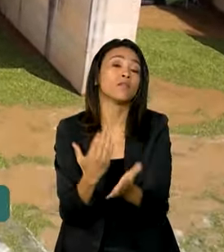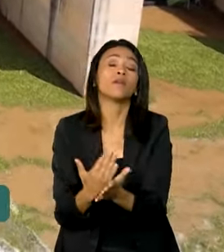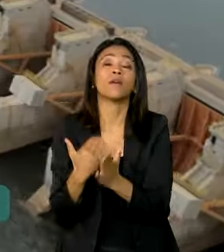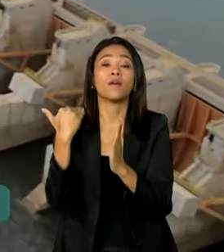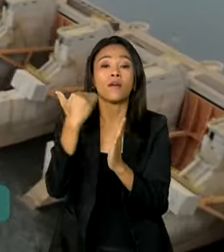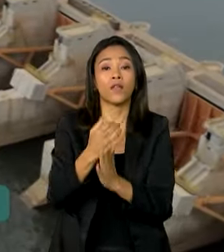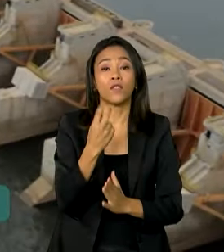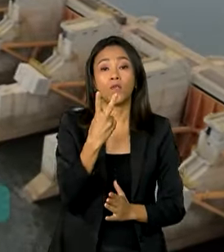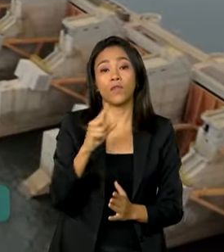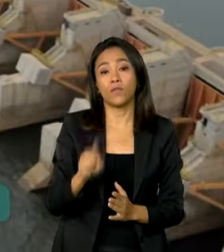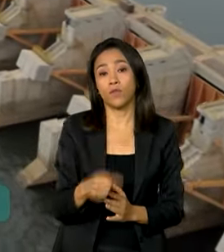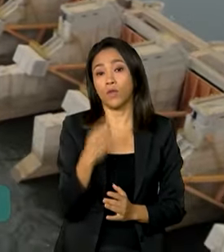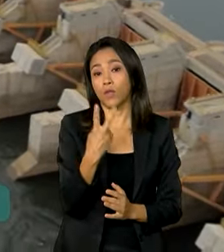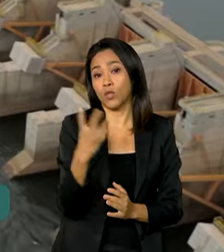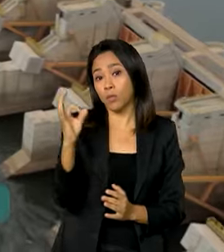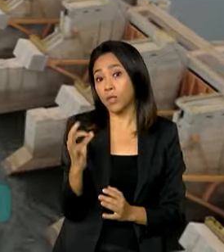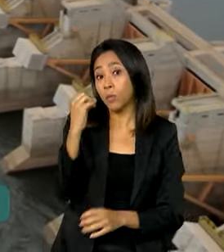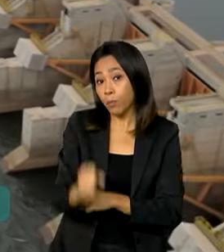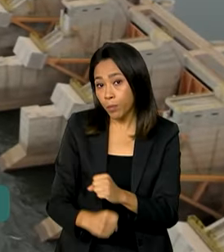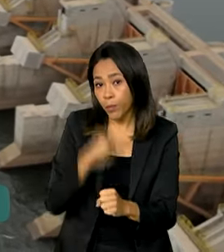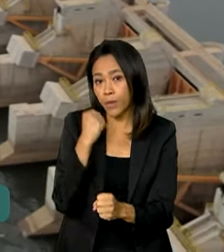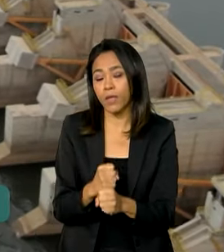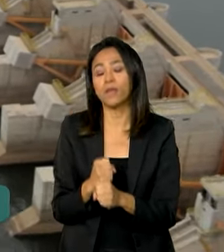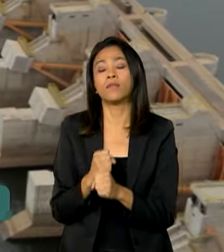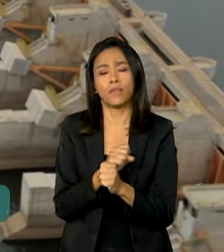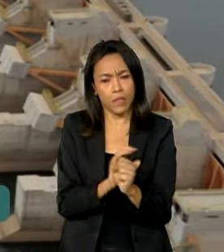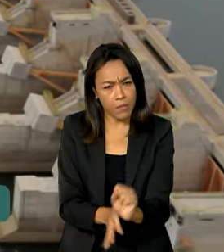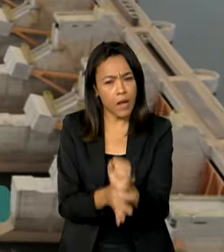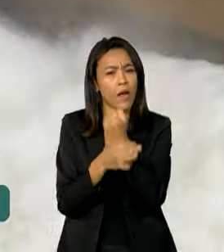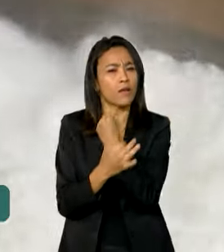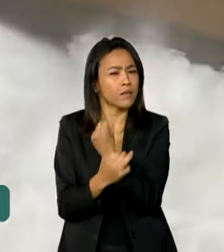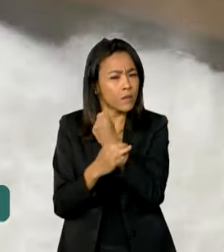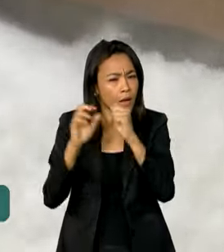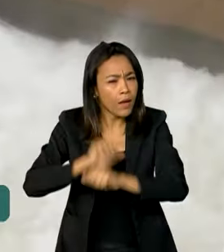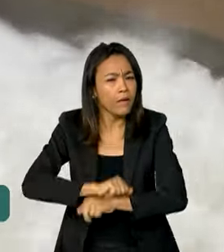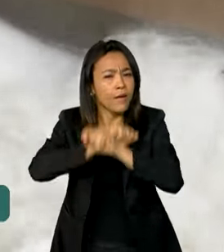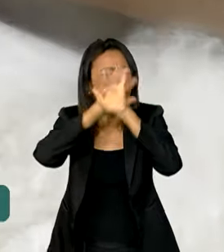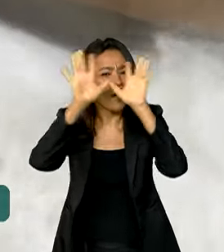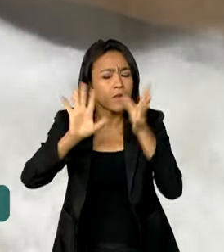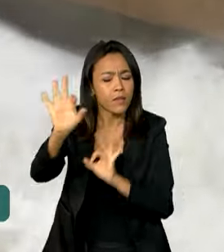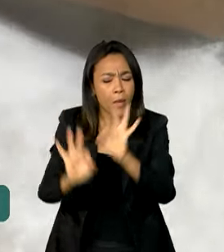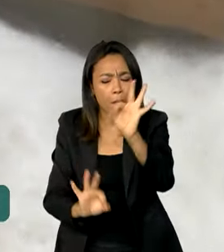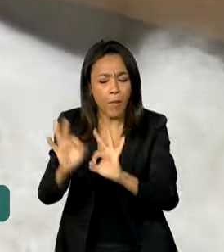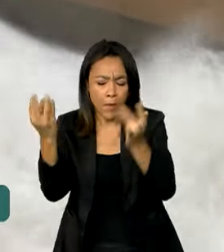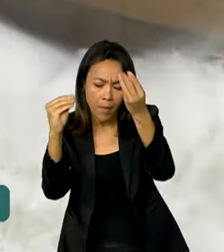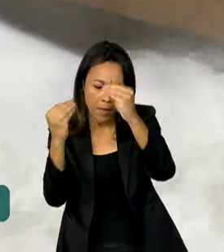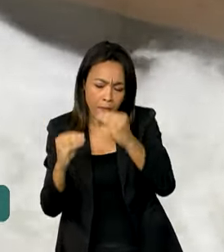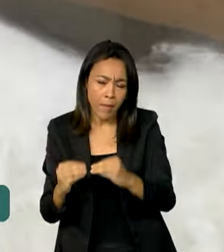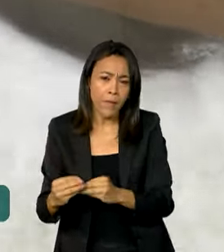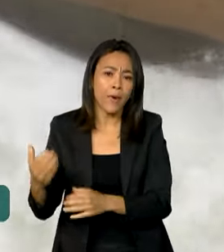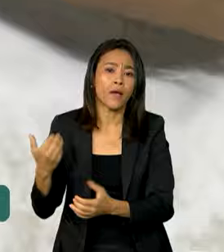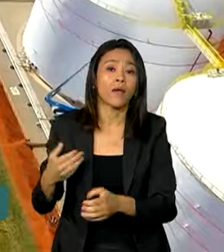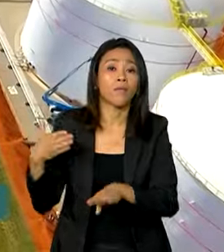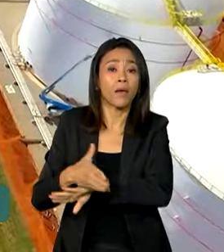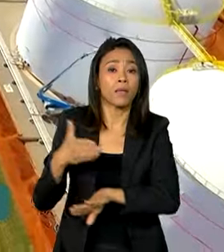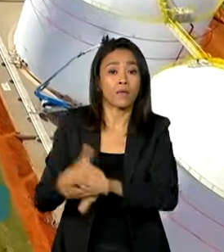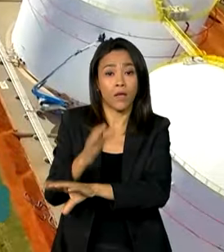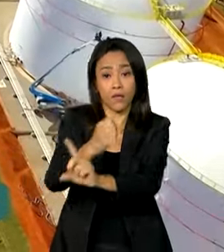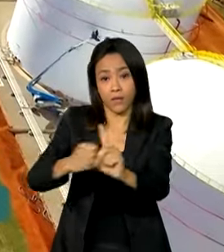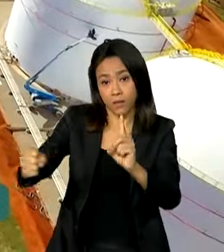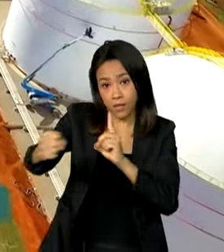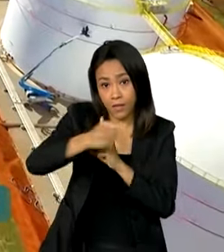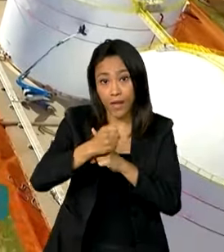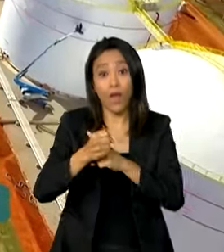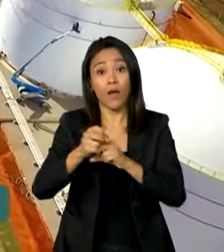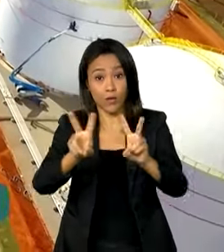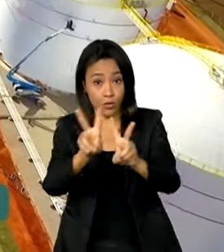,2% ao ano. E para garantir maior transparência e participação social no desenvolvimento das